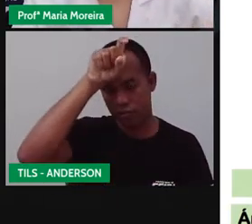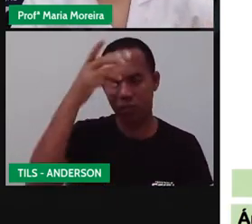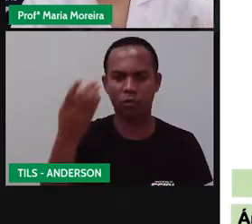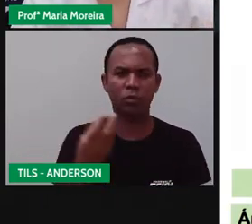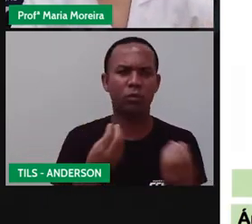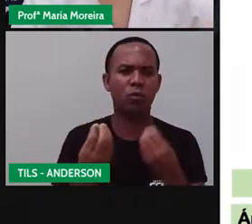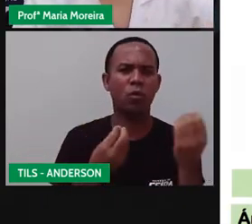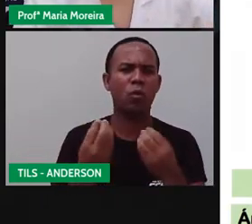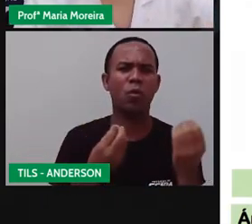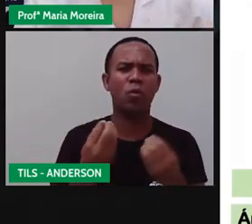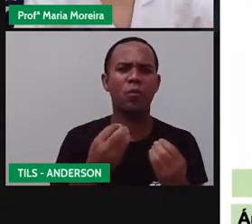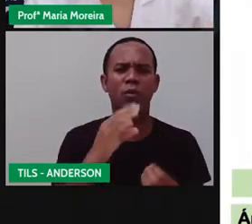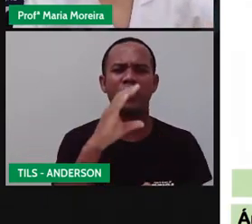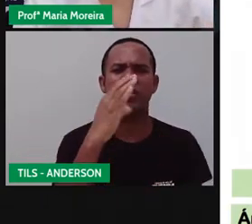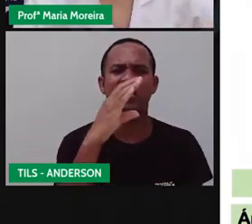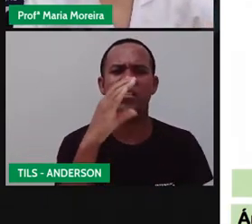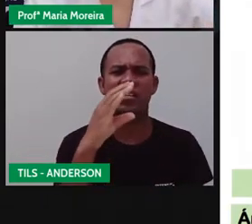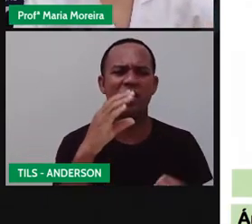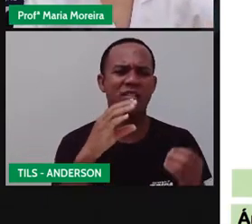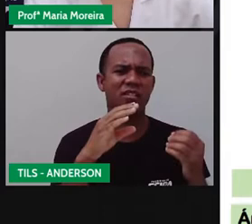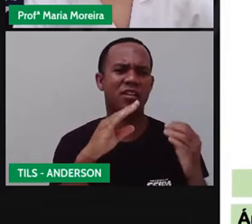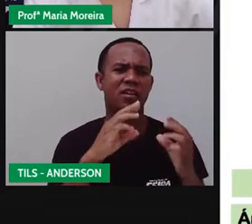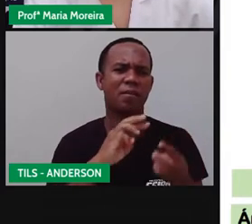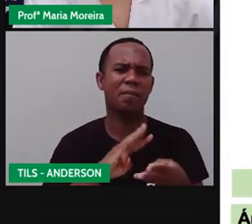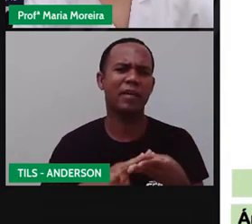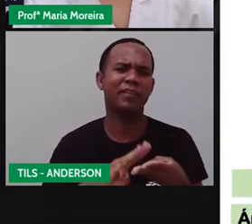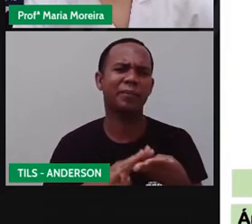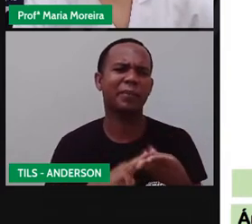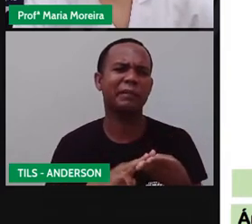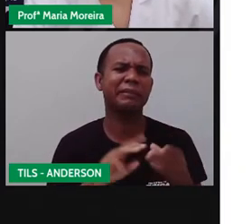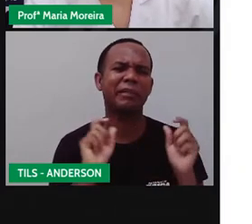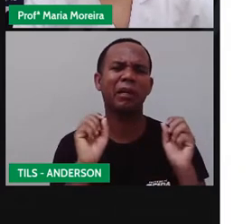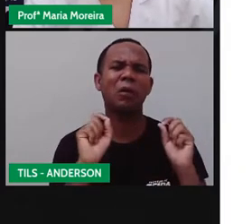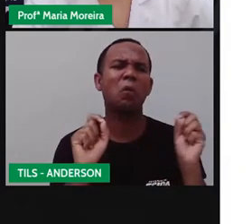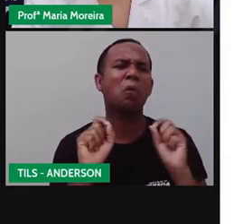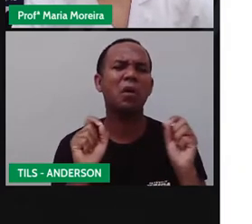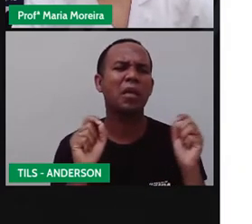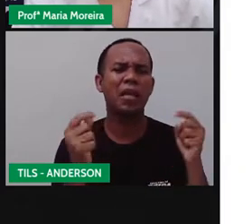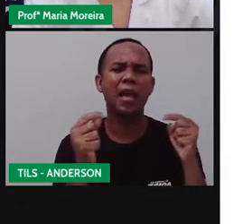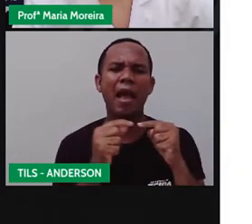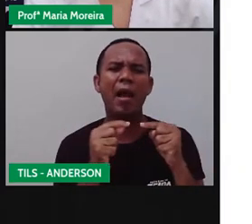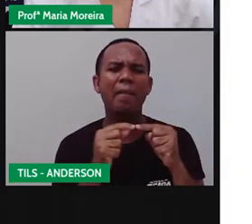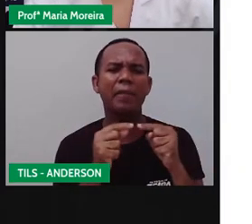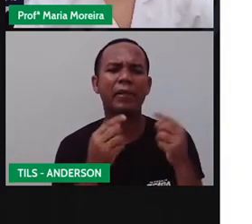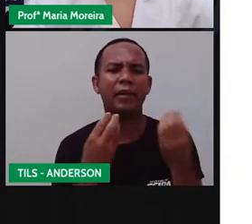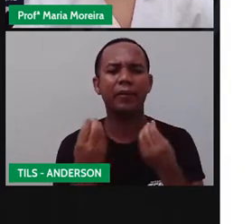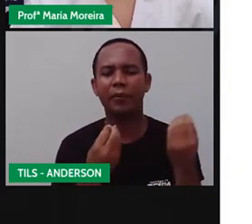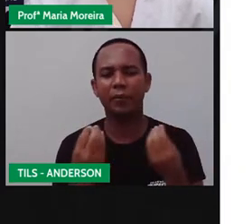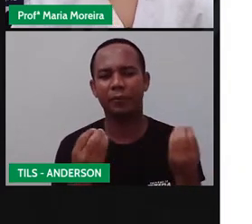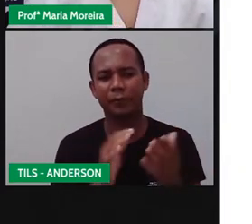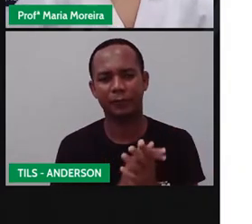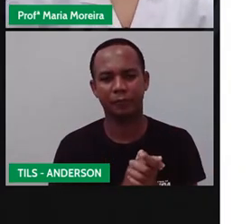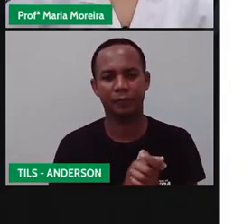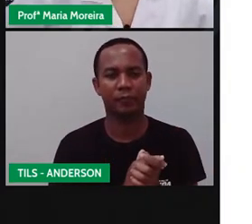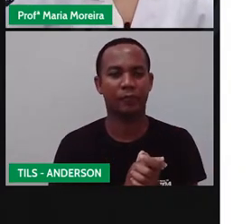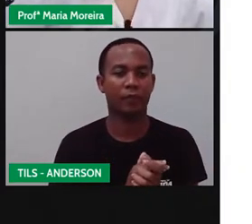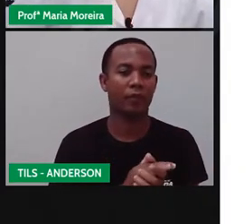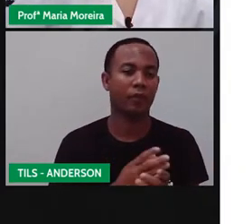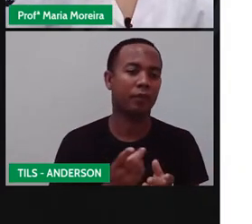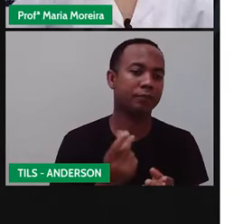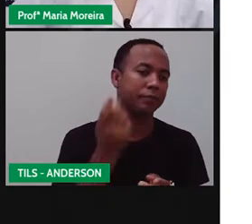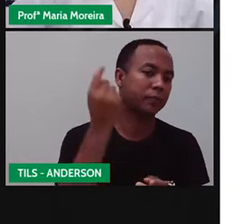ciências e matemática? Hum, suspeitam? Vamos lá. Bom, o